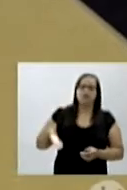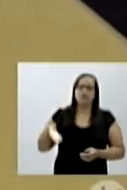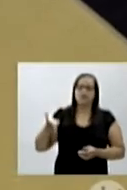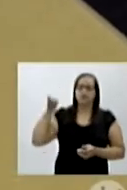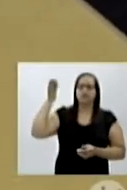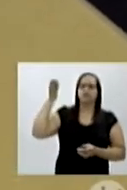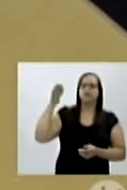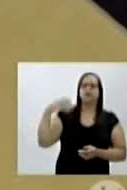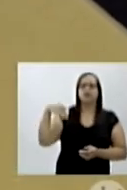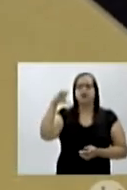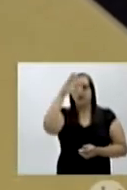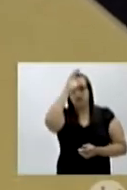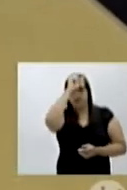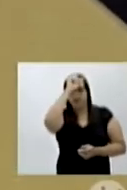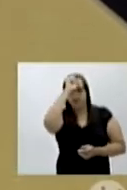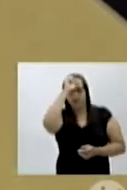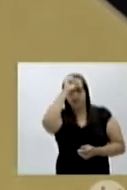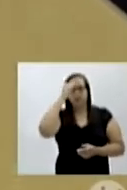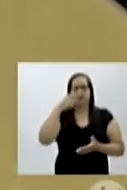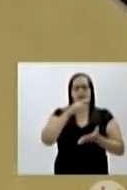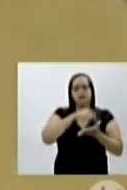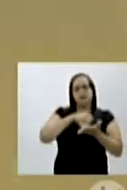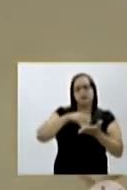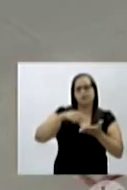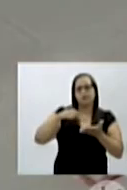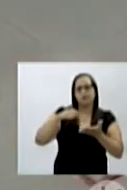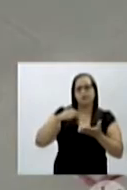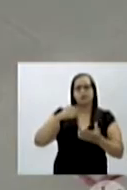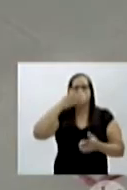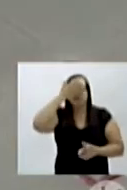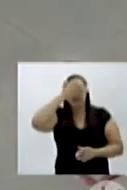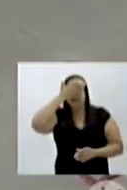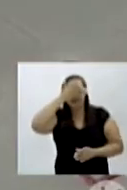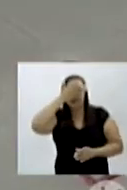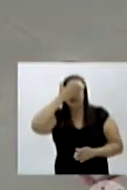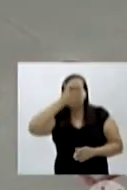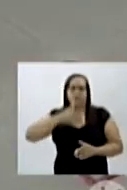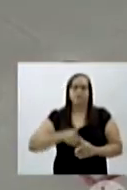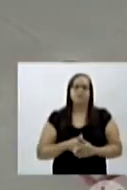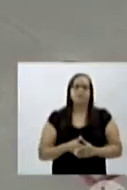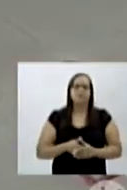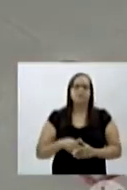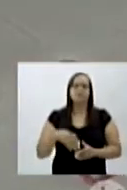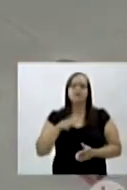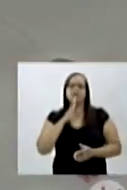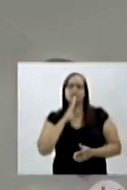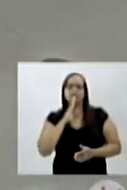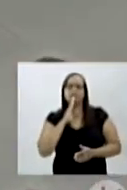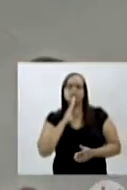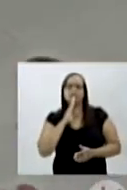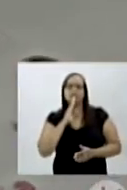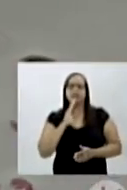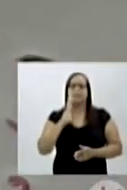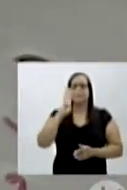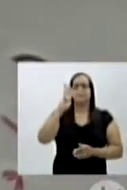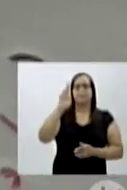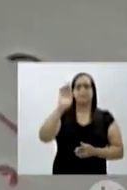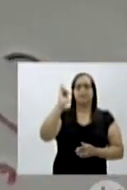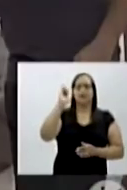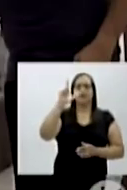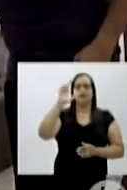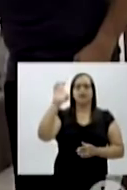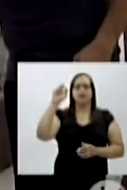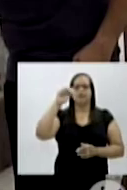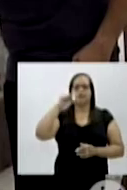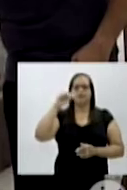ajudou a aprimorar um sistema de escrita para deficientes visuais, que ficou conhecido como Braille.